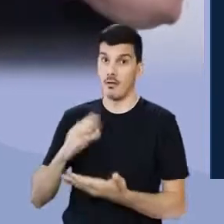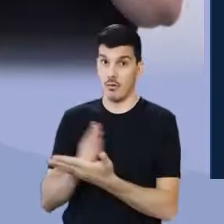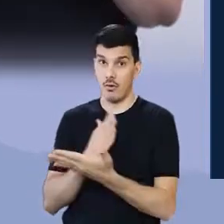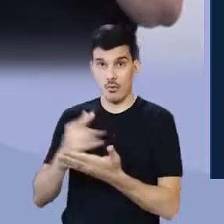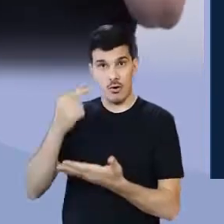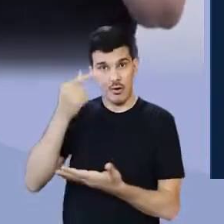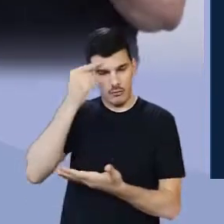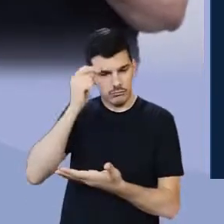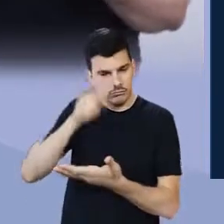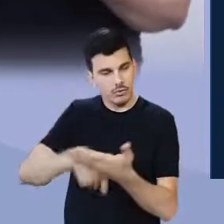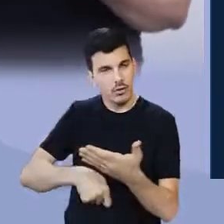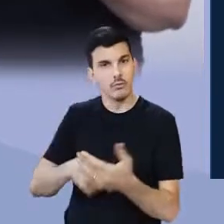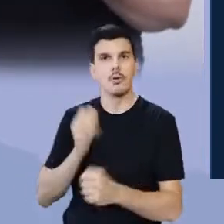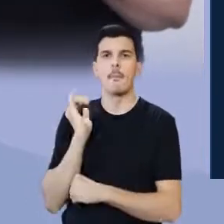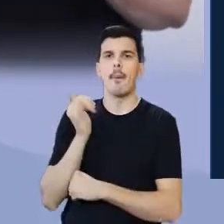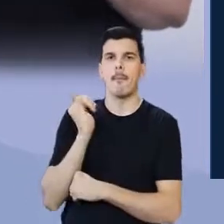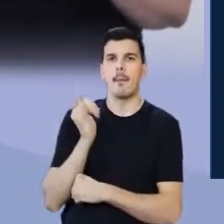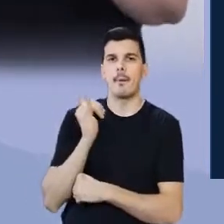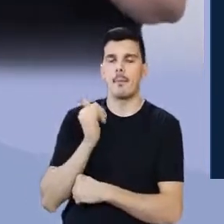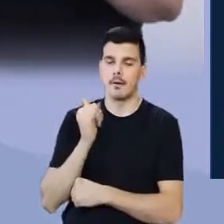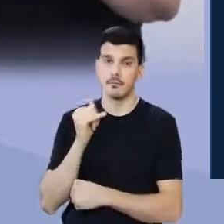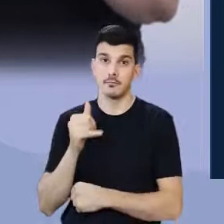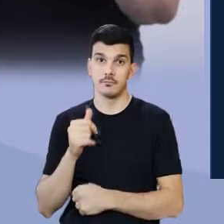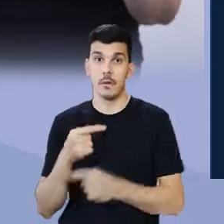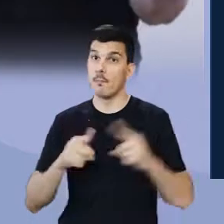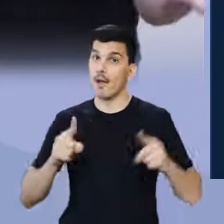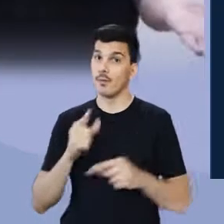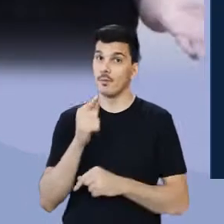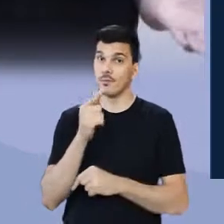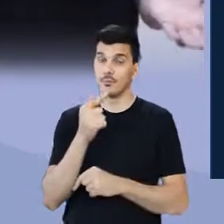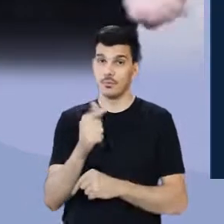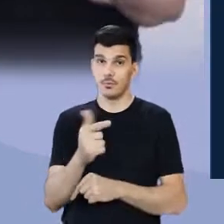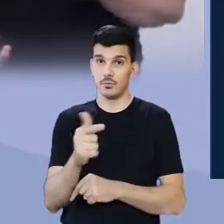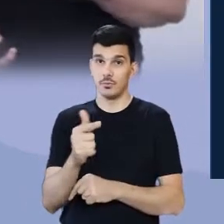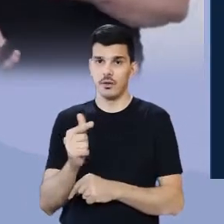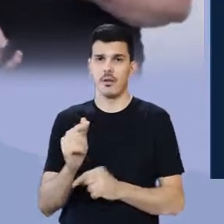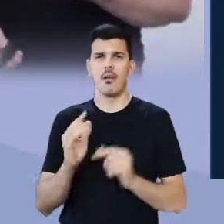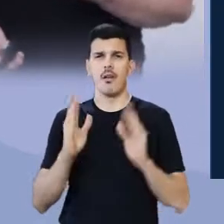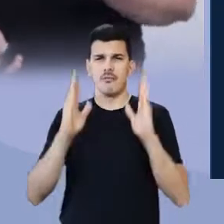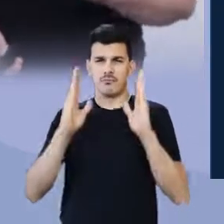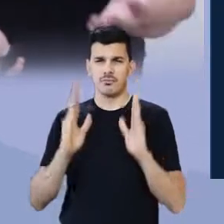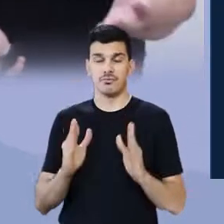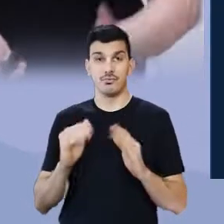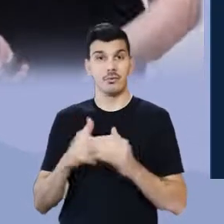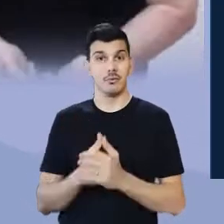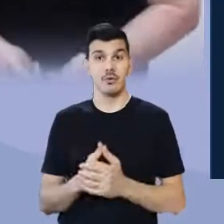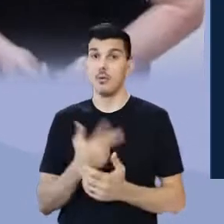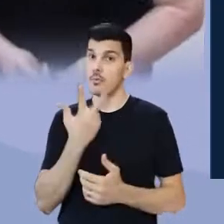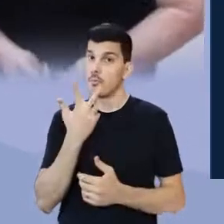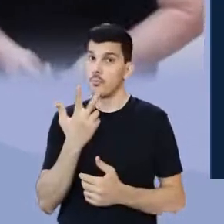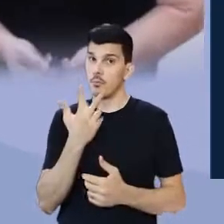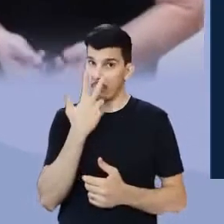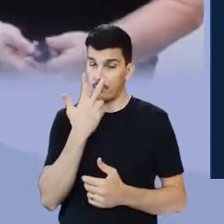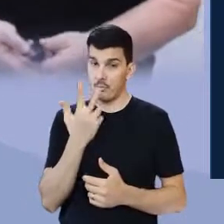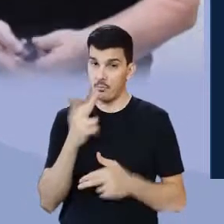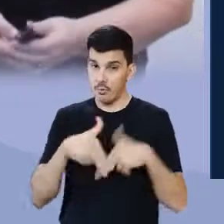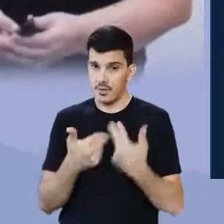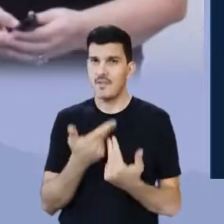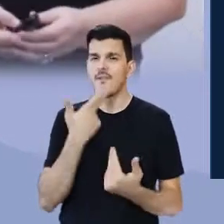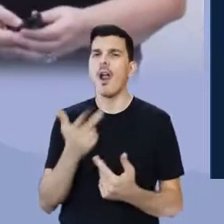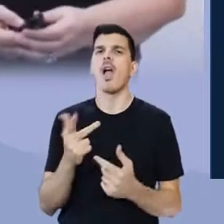que produzem contos que não têm medida, por isso vamos chamá-los de